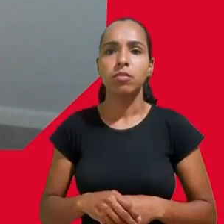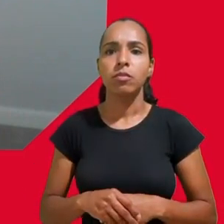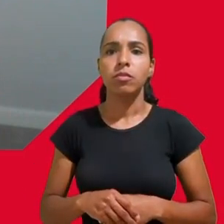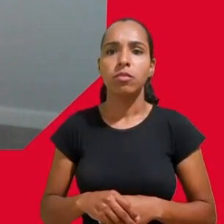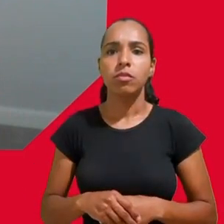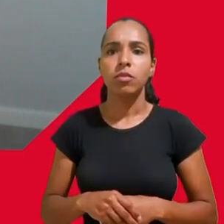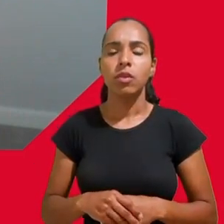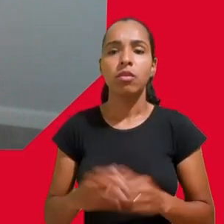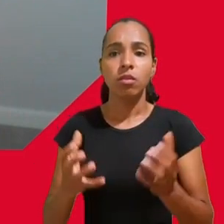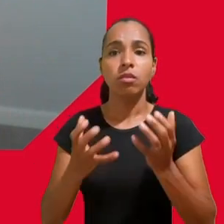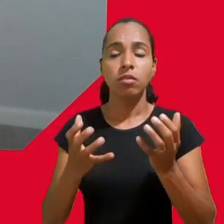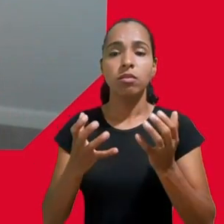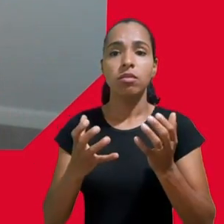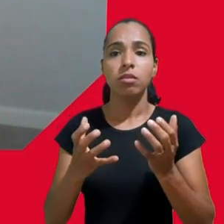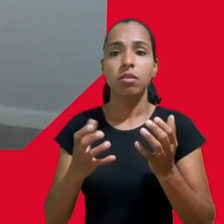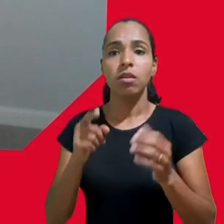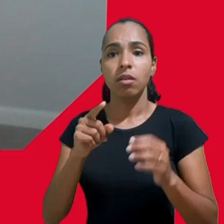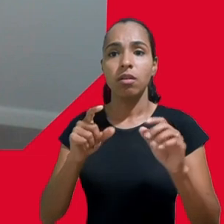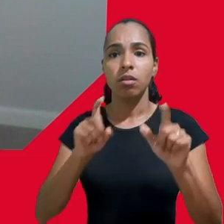link aqui no chat